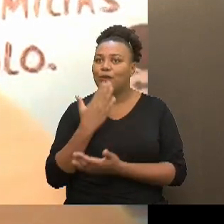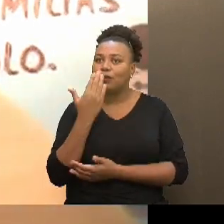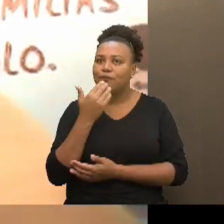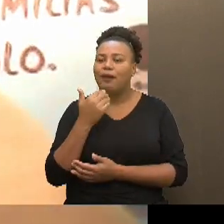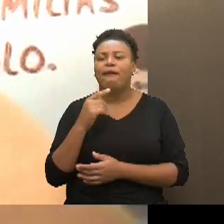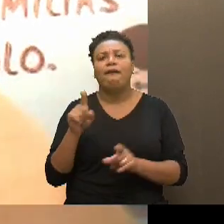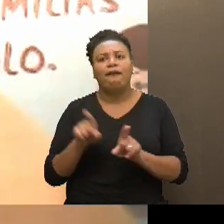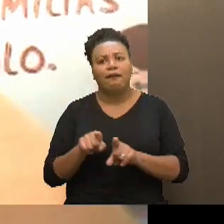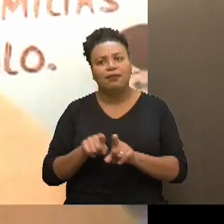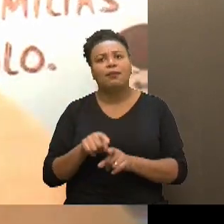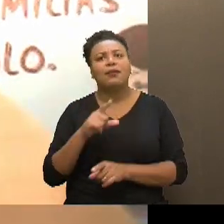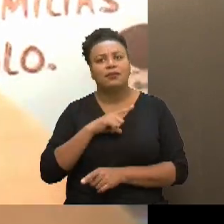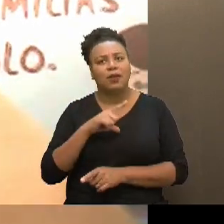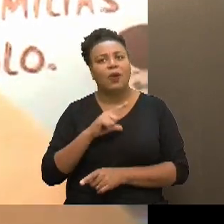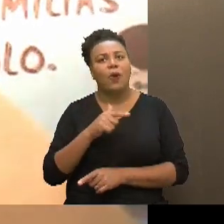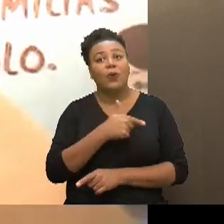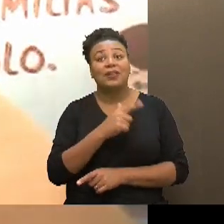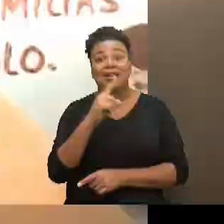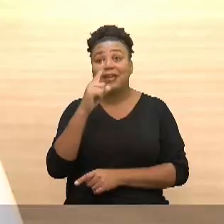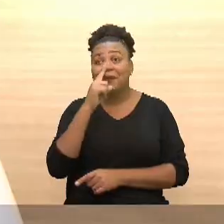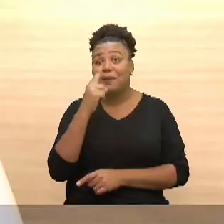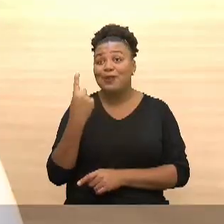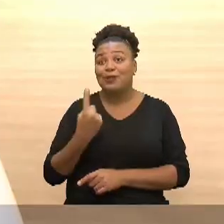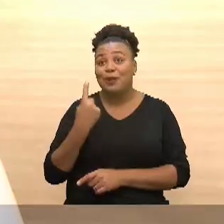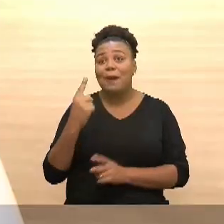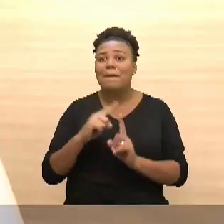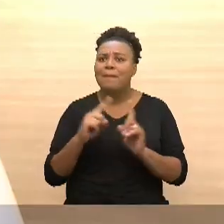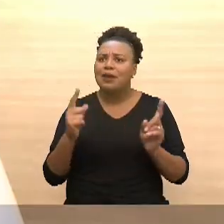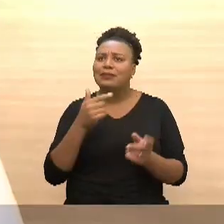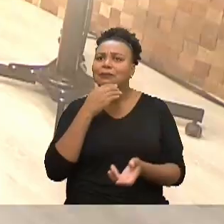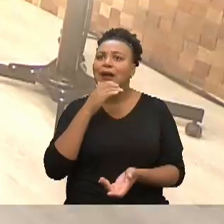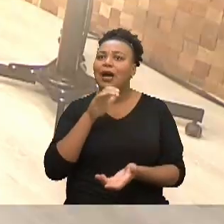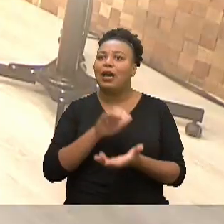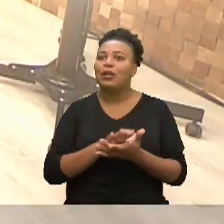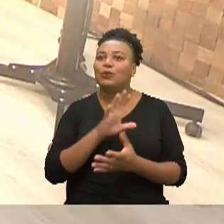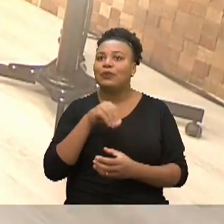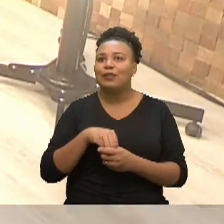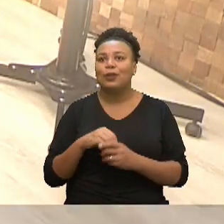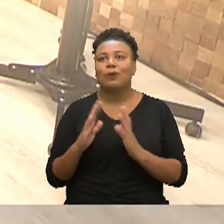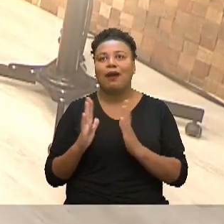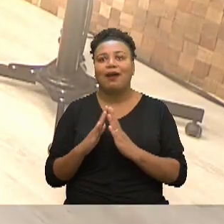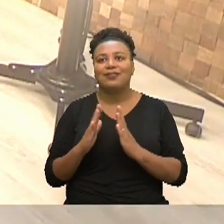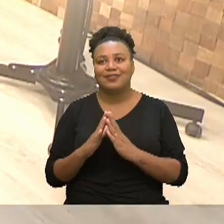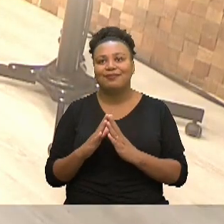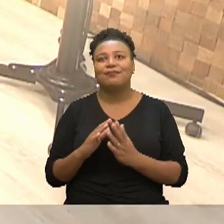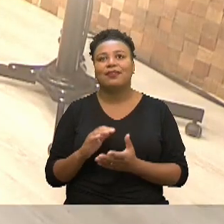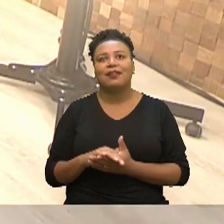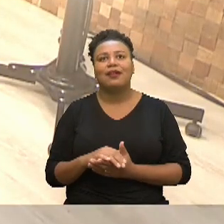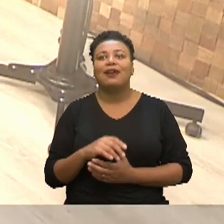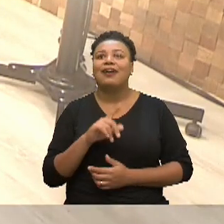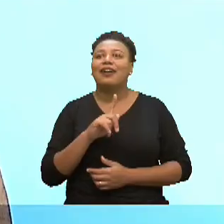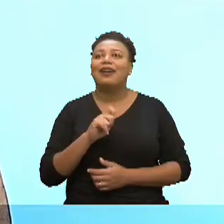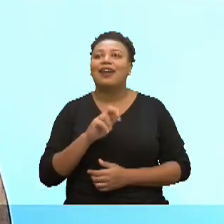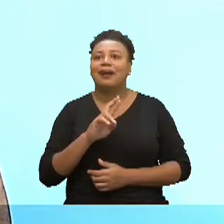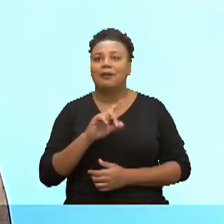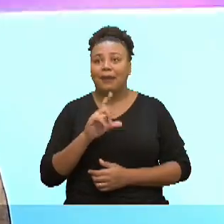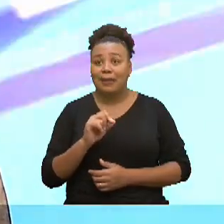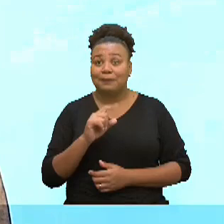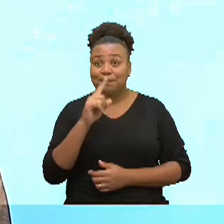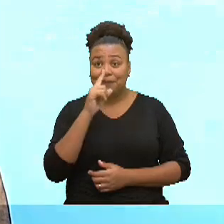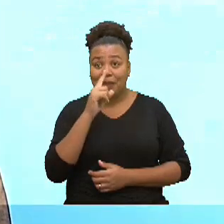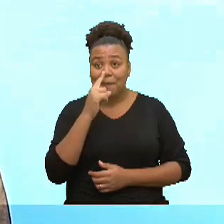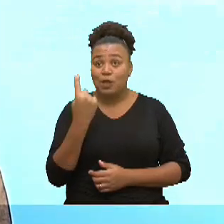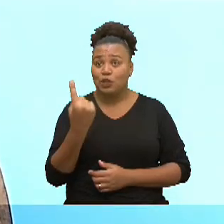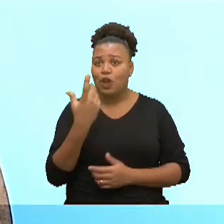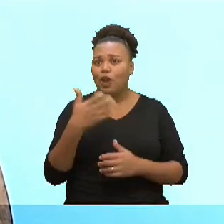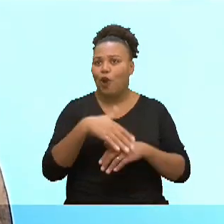aquelas que são mães solo, mas os maridos estão em casa, né. Gabriela, as mães solo, a gente queria conversar